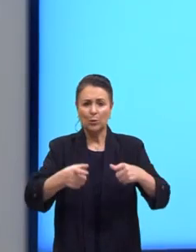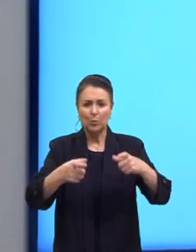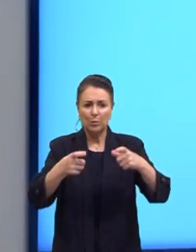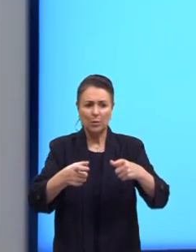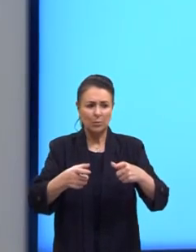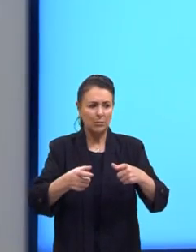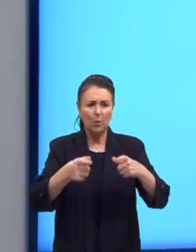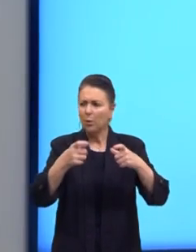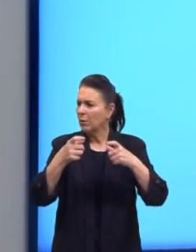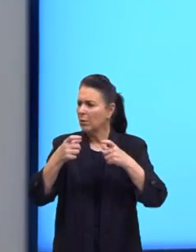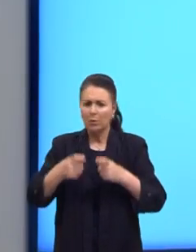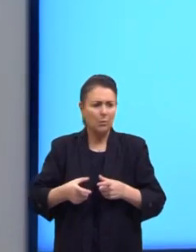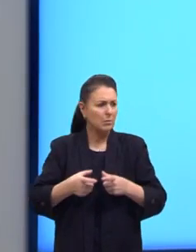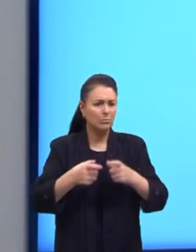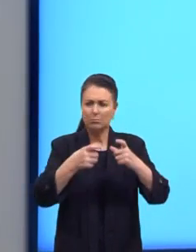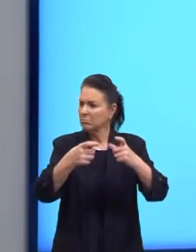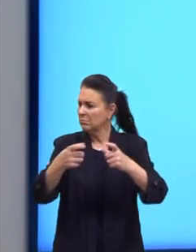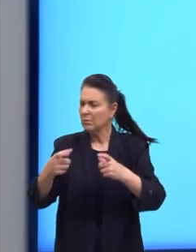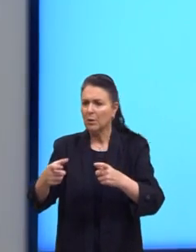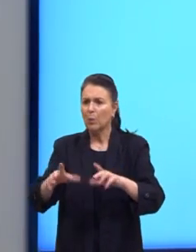onde algo acontece.